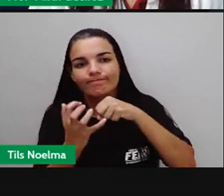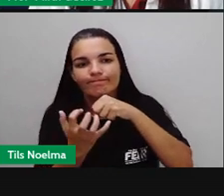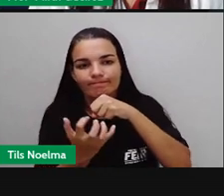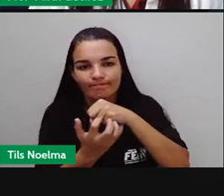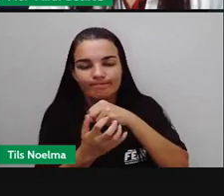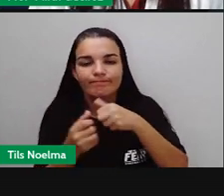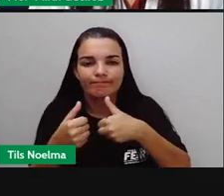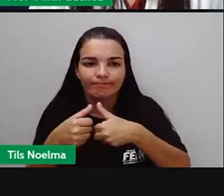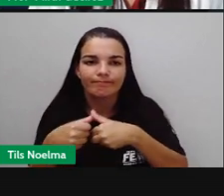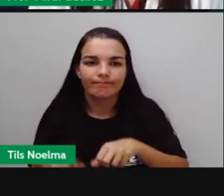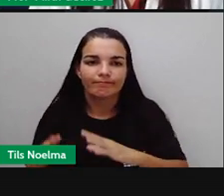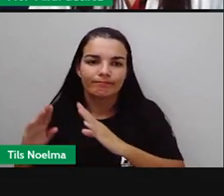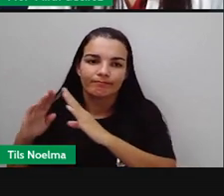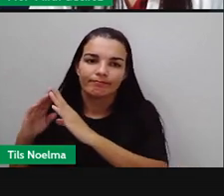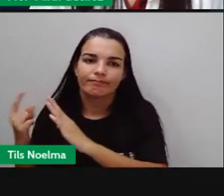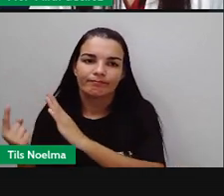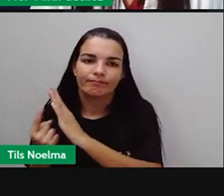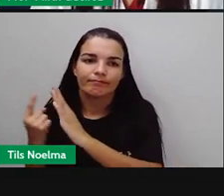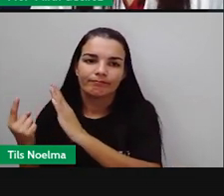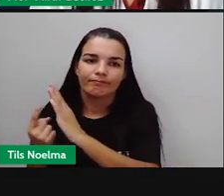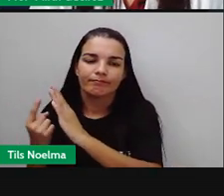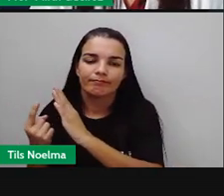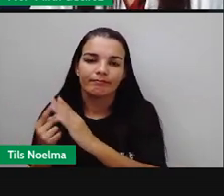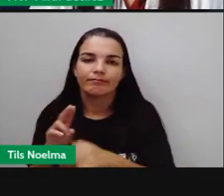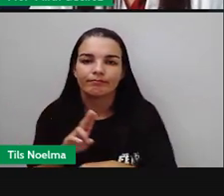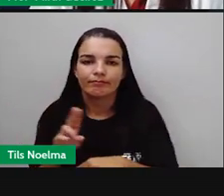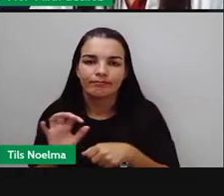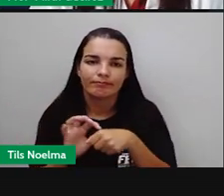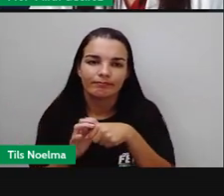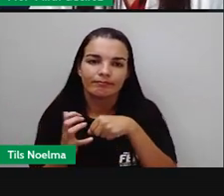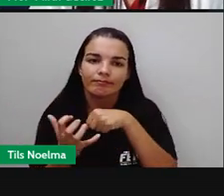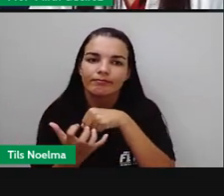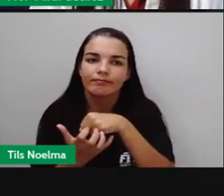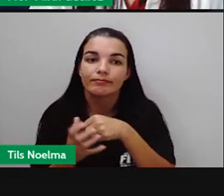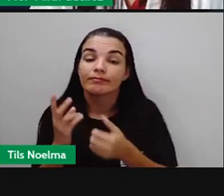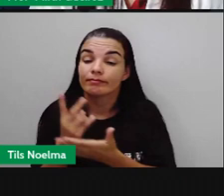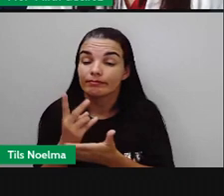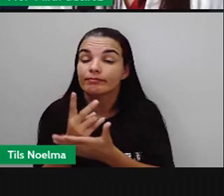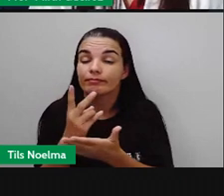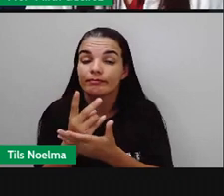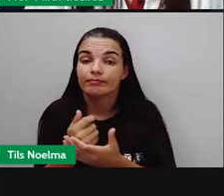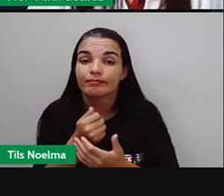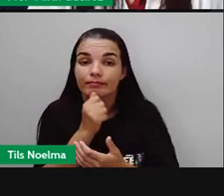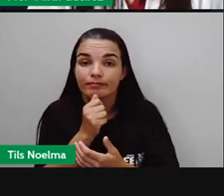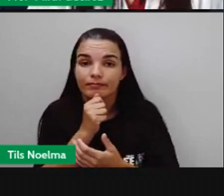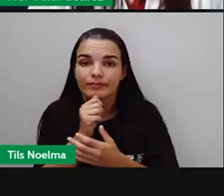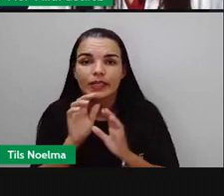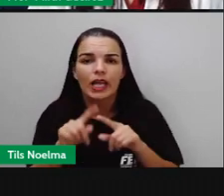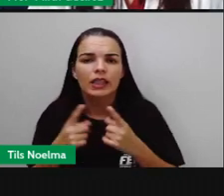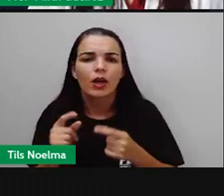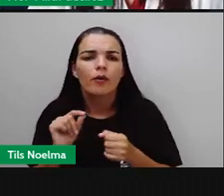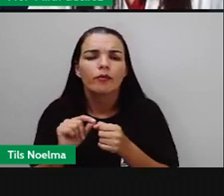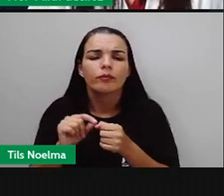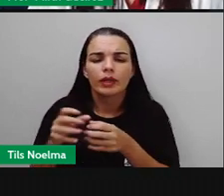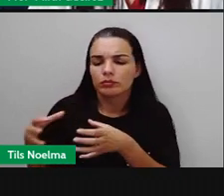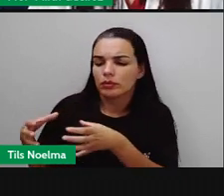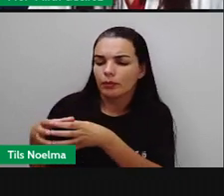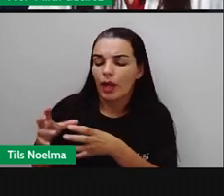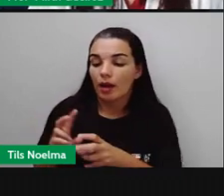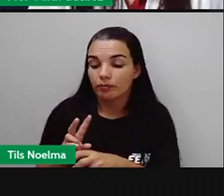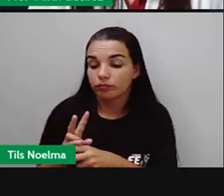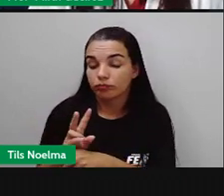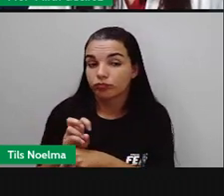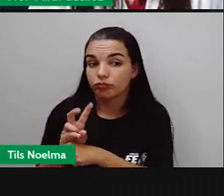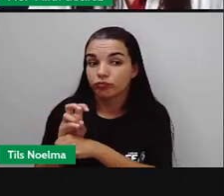contato com pessoas. Que foi o coronavírus. E está sendo, né? O coronavírus. O coronavírus, ele faz parte de uma